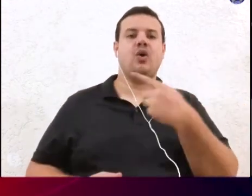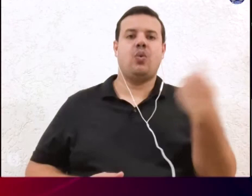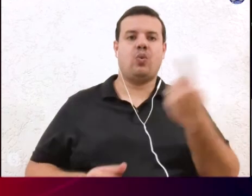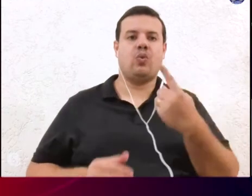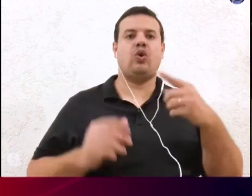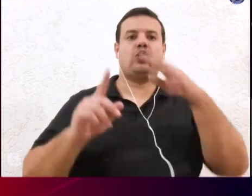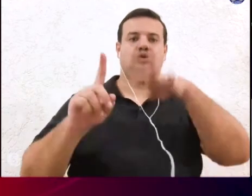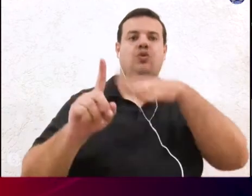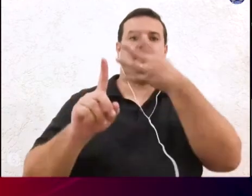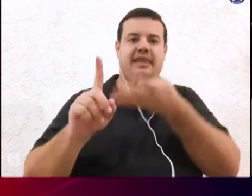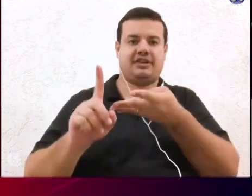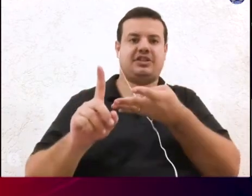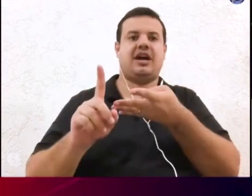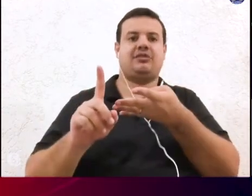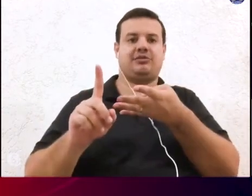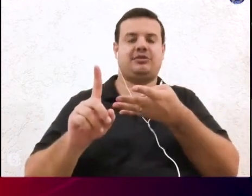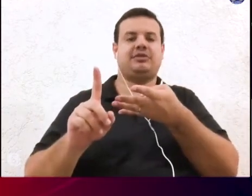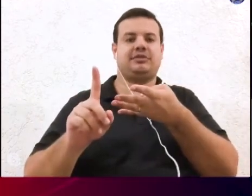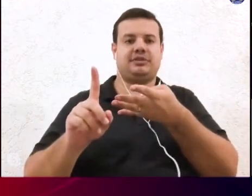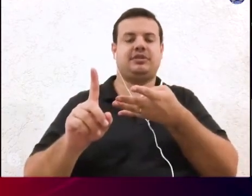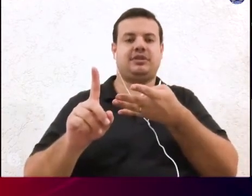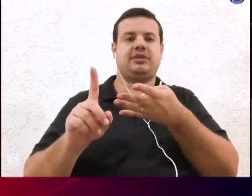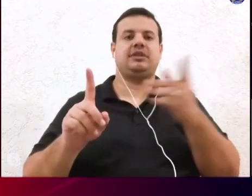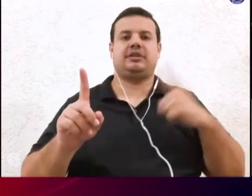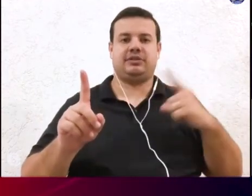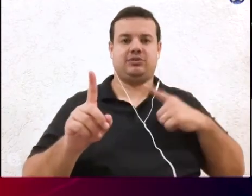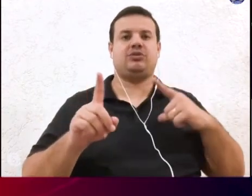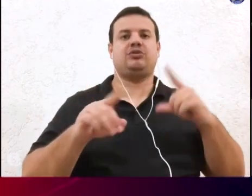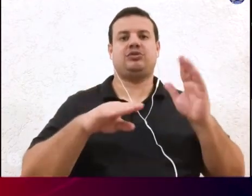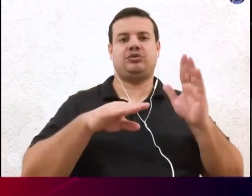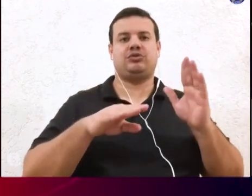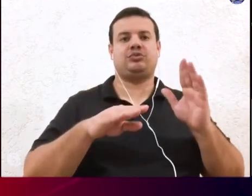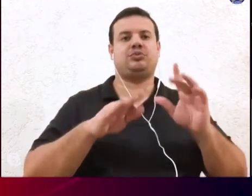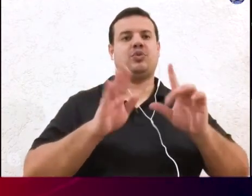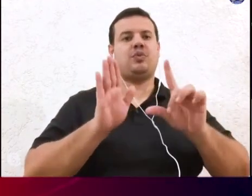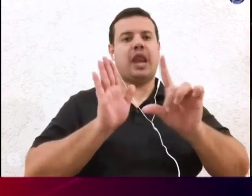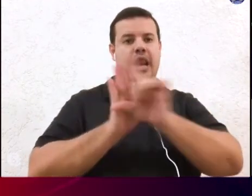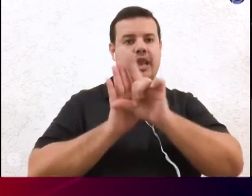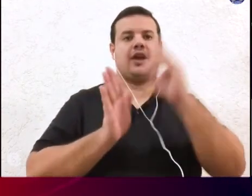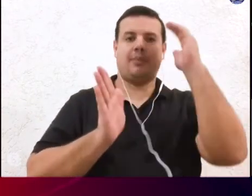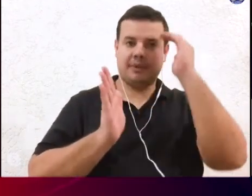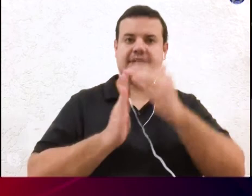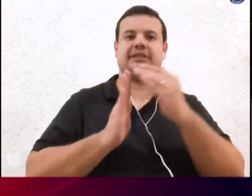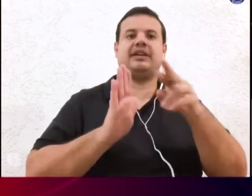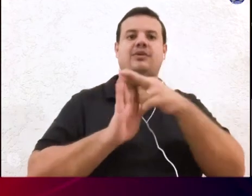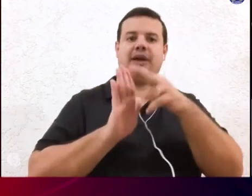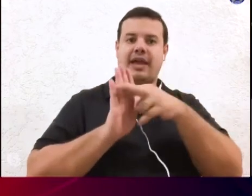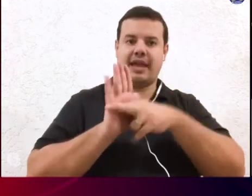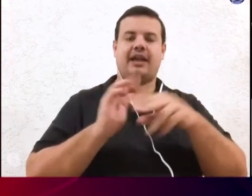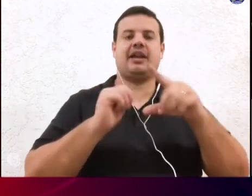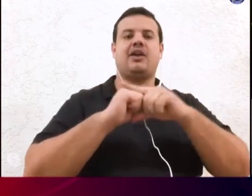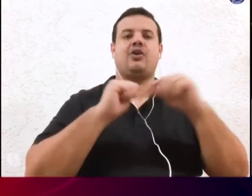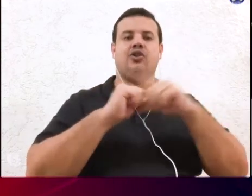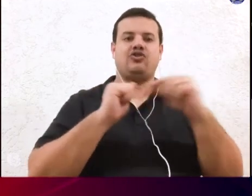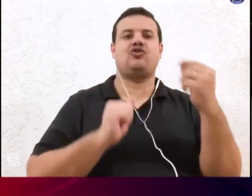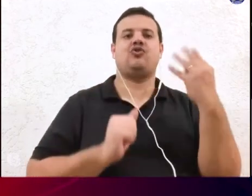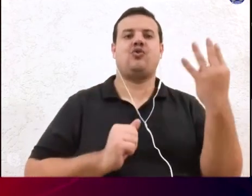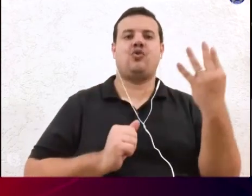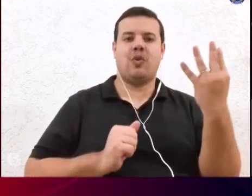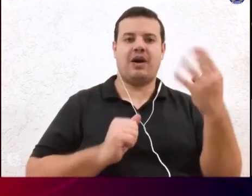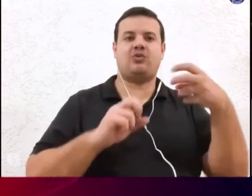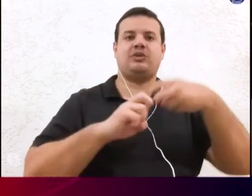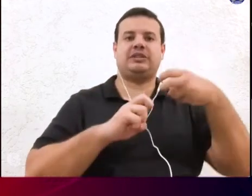com todos os amparos legais aqui obedecendo todos os postos no artigo 4º inciso 7